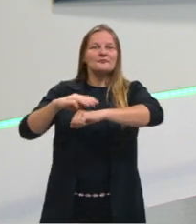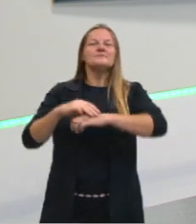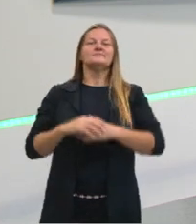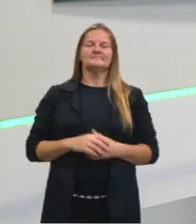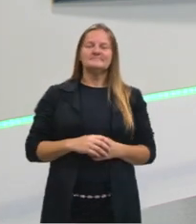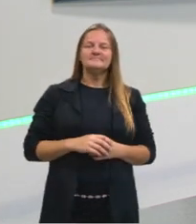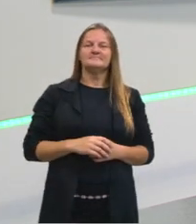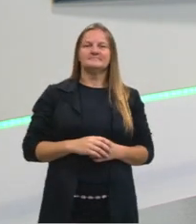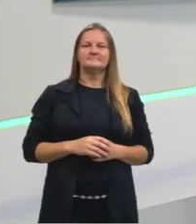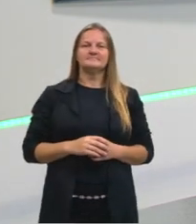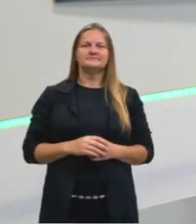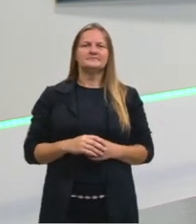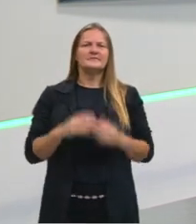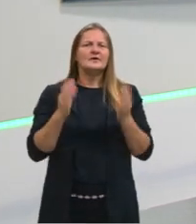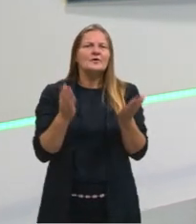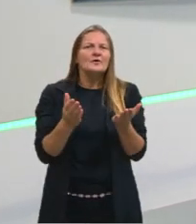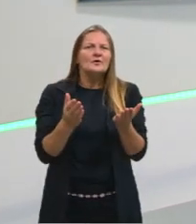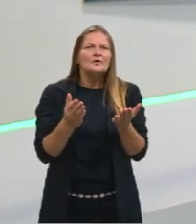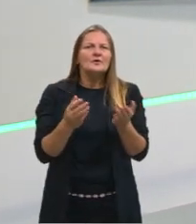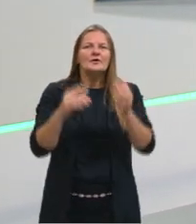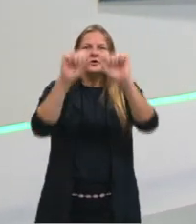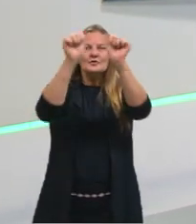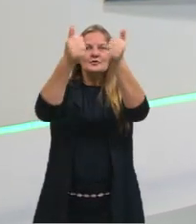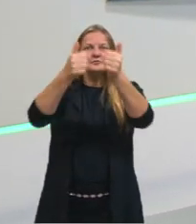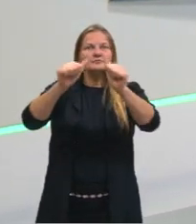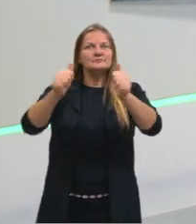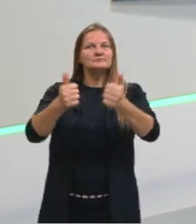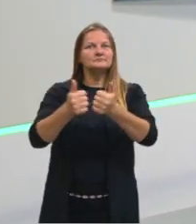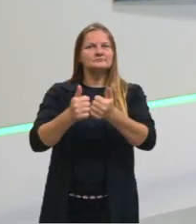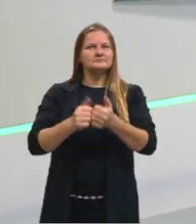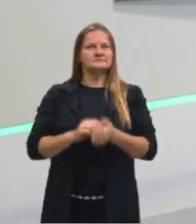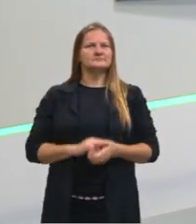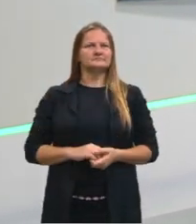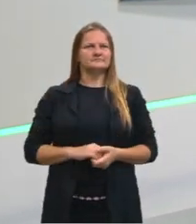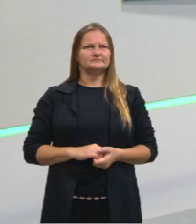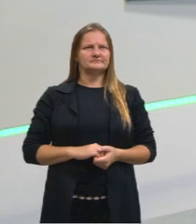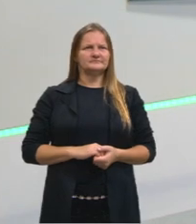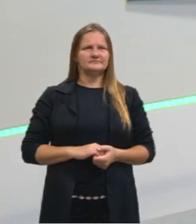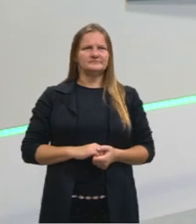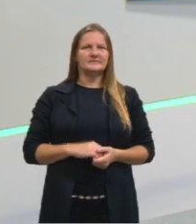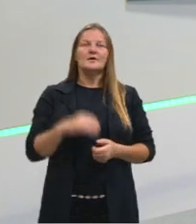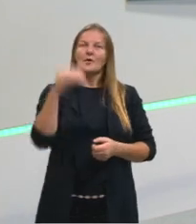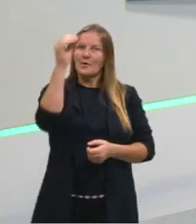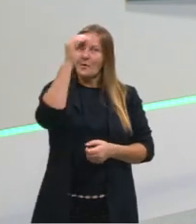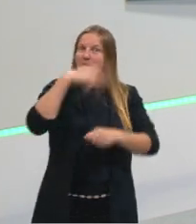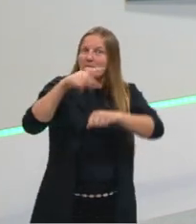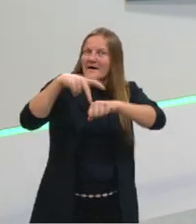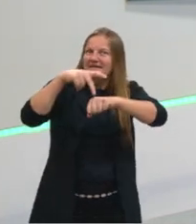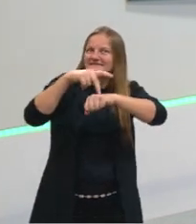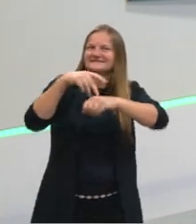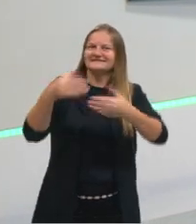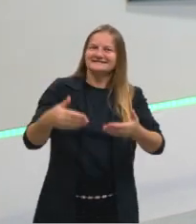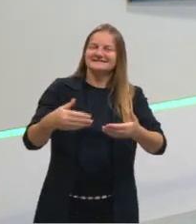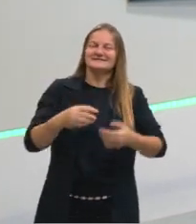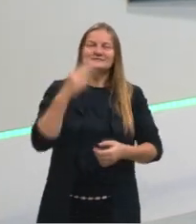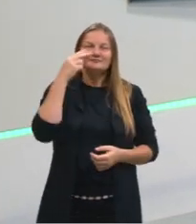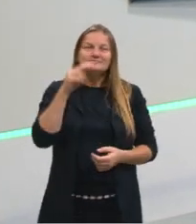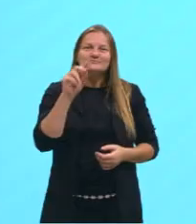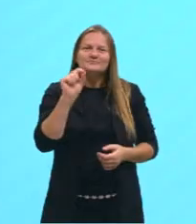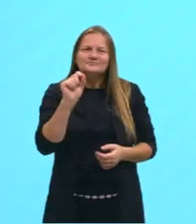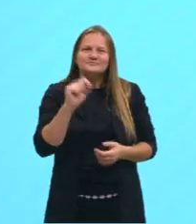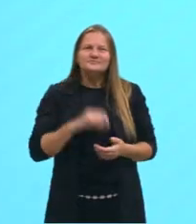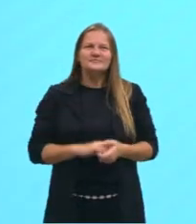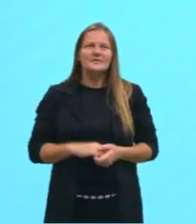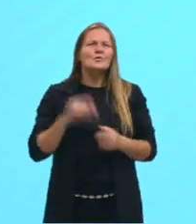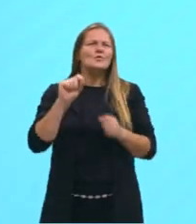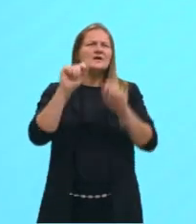e meninas? Vamos com uma imagenzinha aqui, trouxe uma imagem do nosso querido país, e aí o que a gente está vendo aqui? O